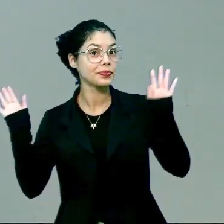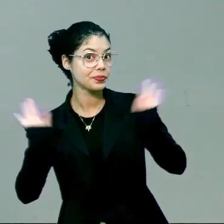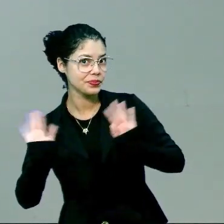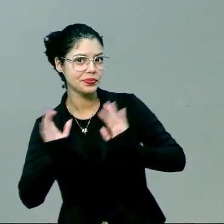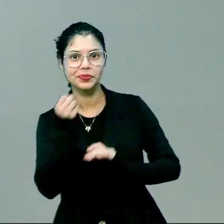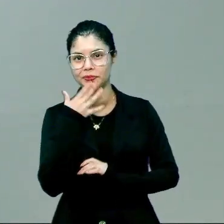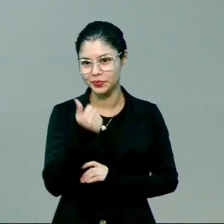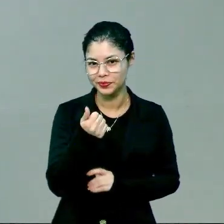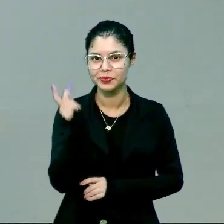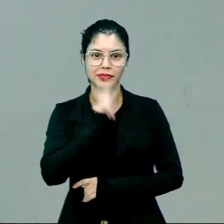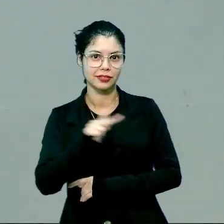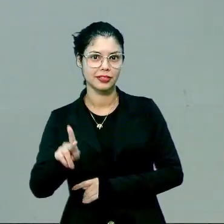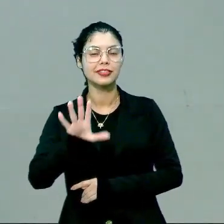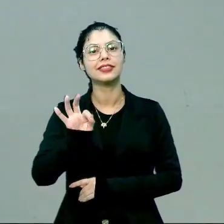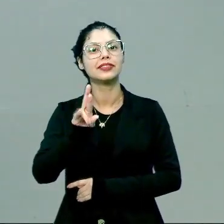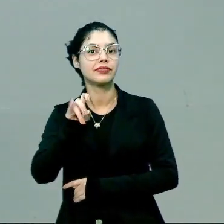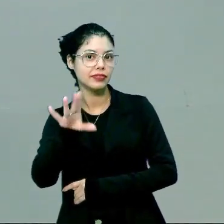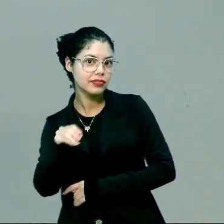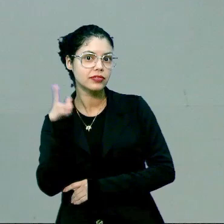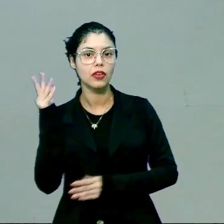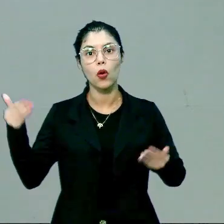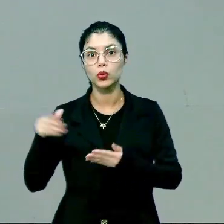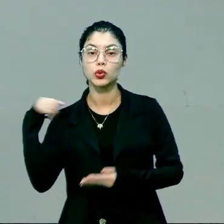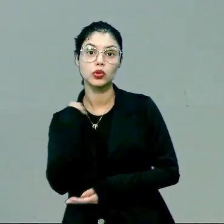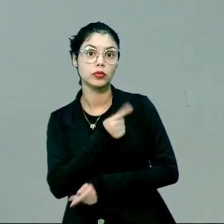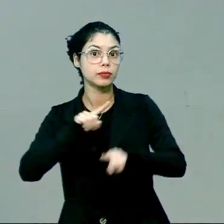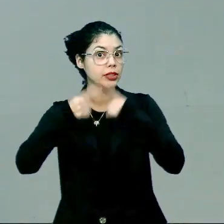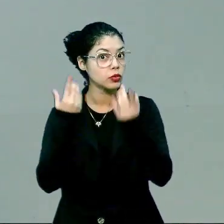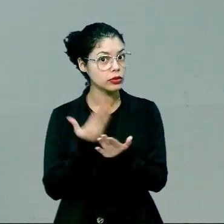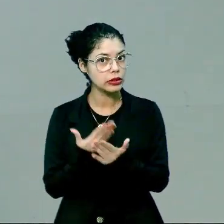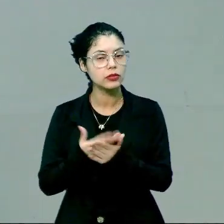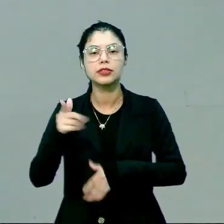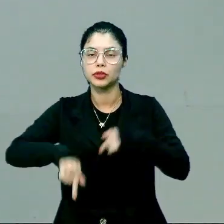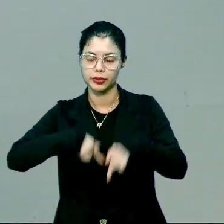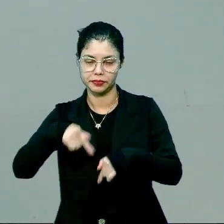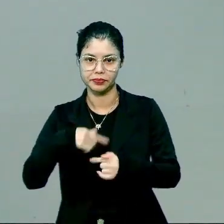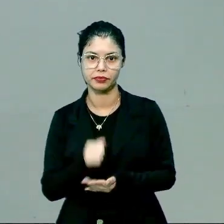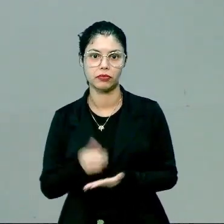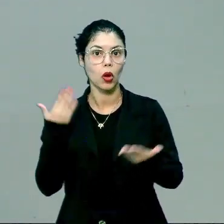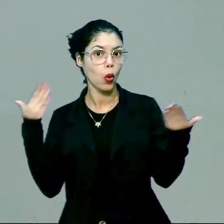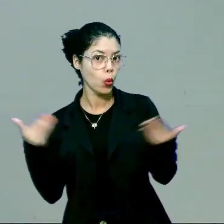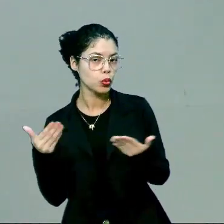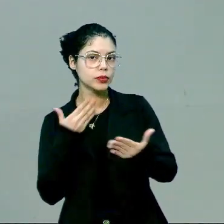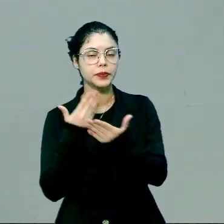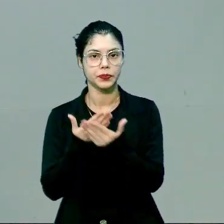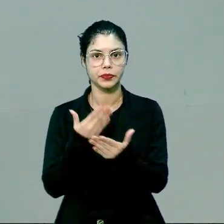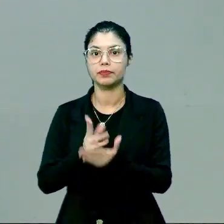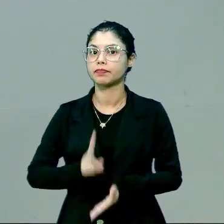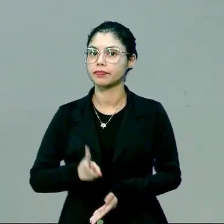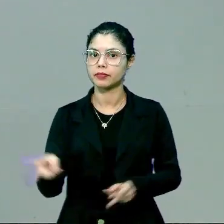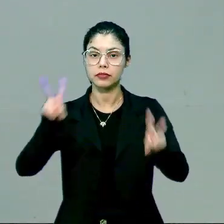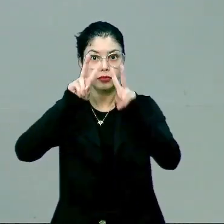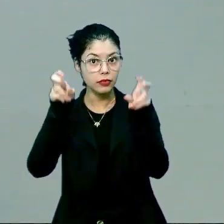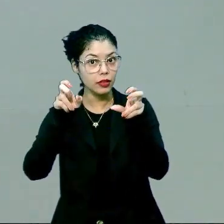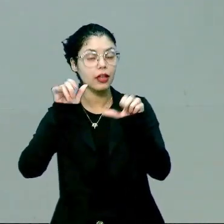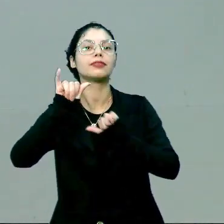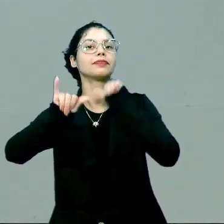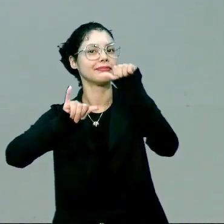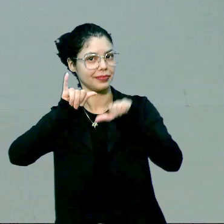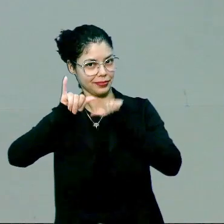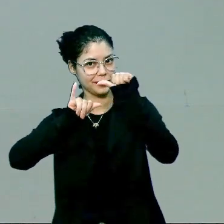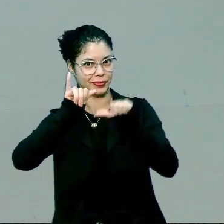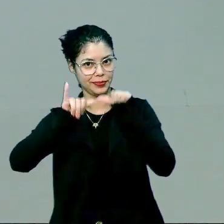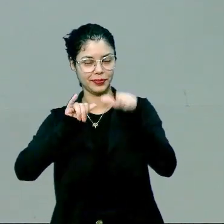Olá, tudo bem? Sou o professor Everton e hoje nós vamos para mais uma aula de Química. Na aula de hoje nós vamos continuar abordando a temática de